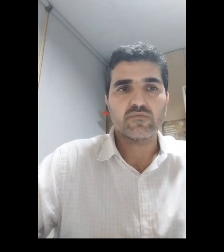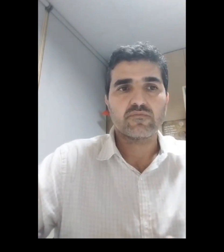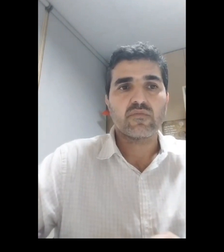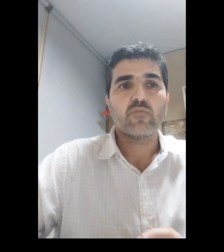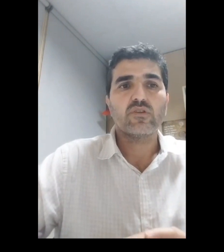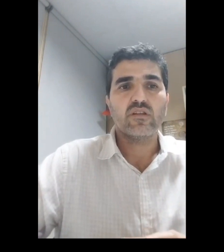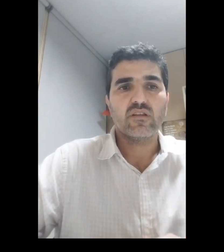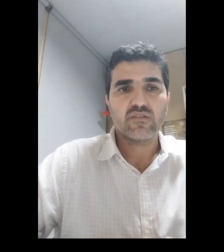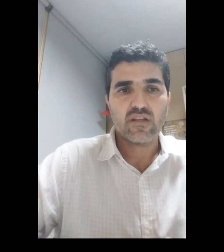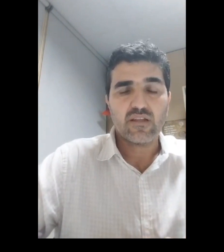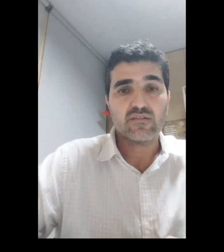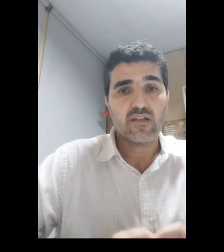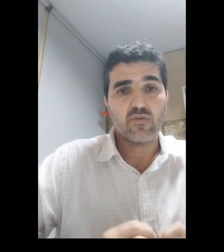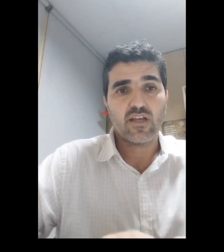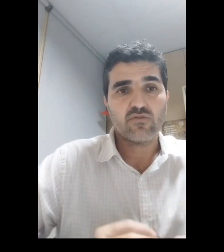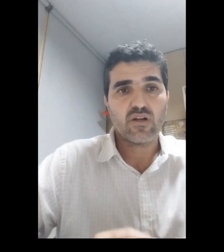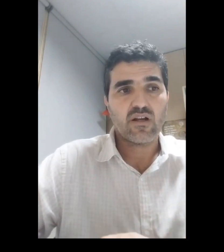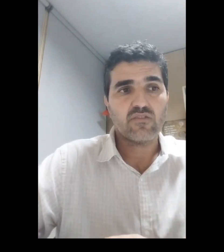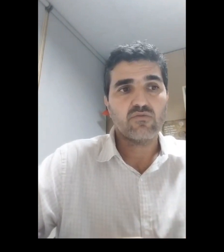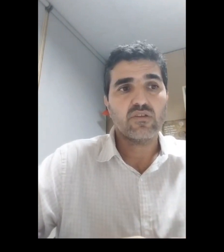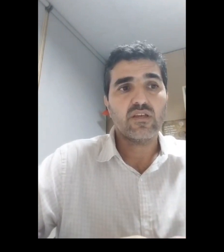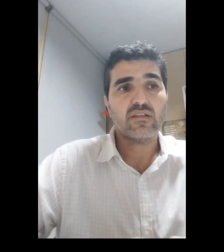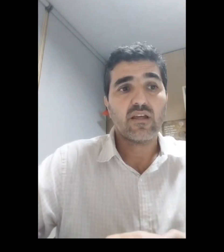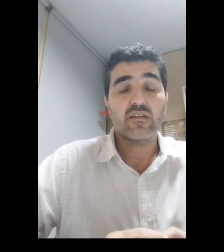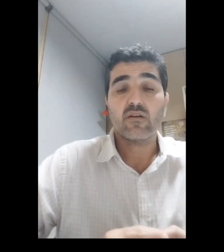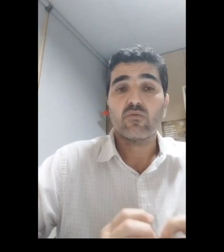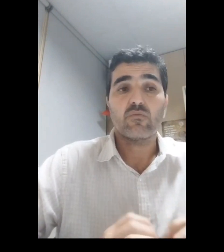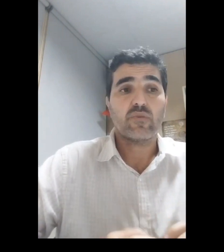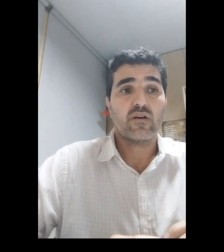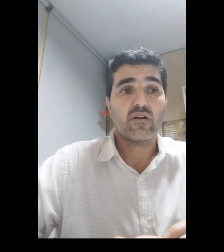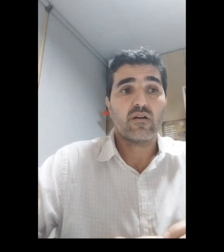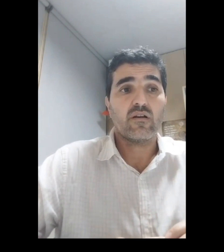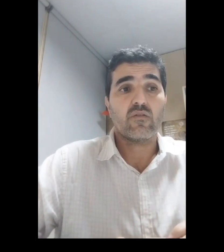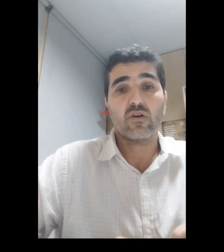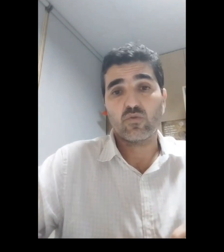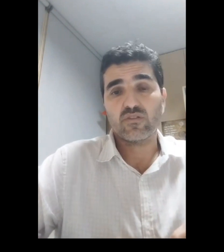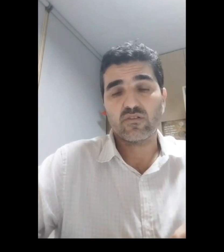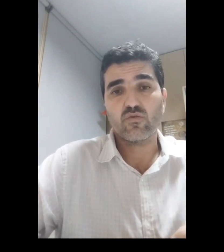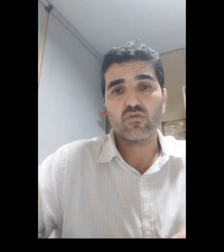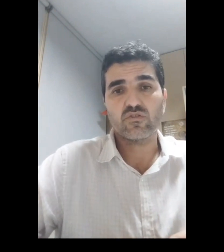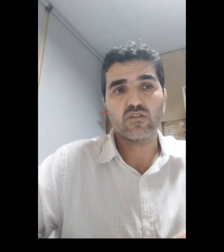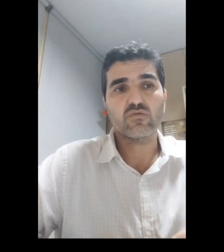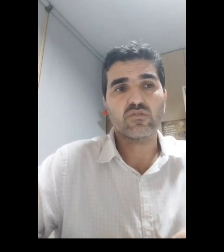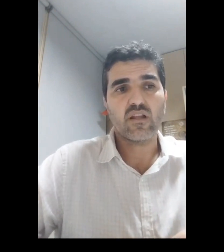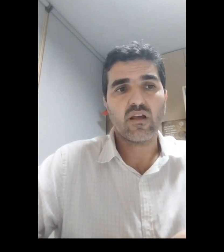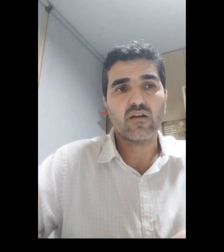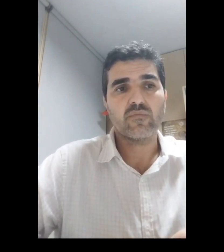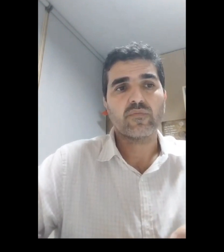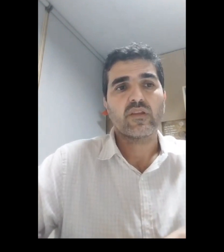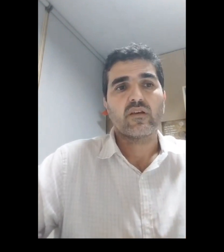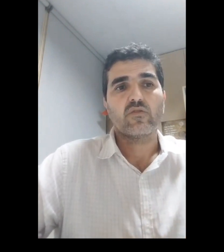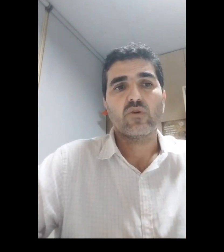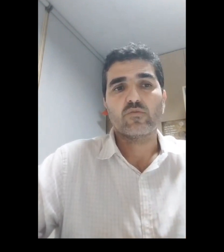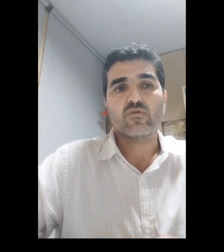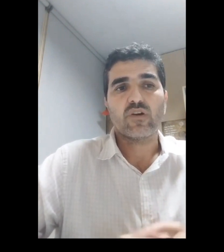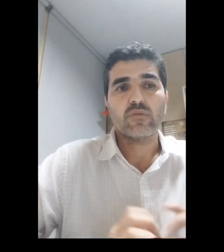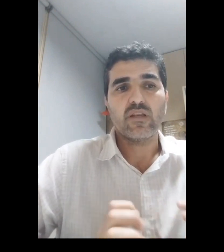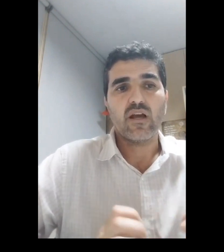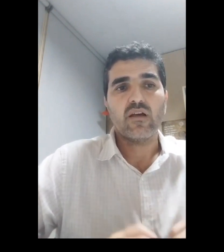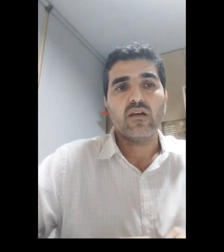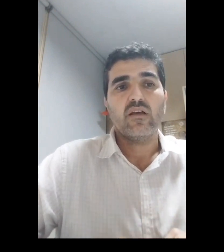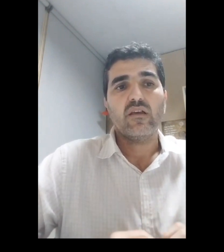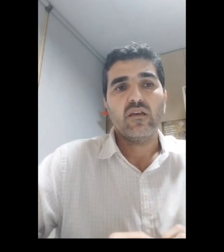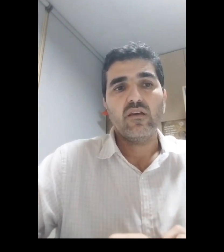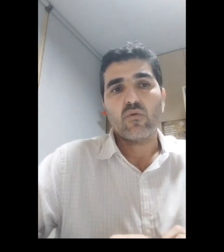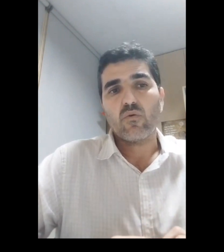limites poderia ser analisado caso a caso e atrair a atuação do conselho tutelar no âmbito